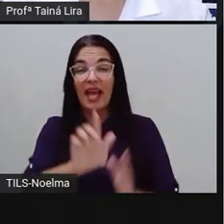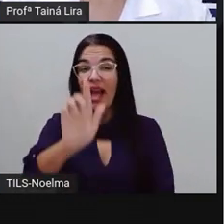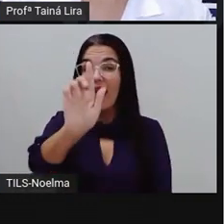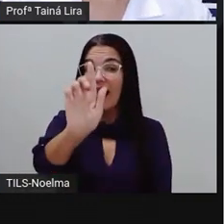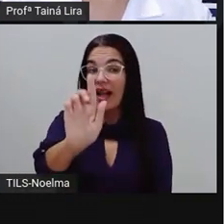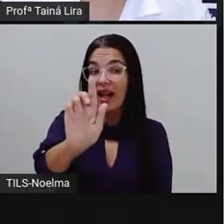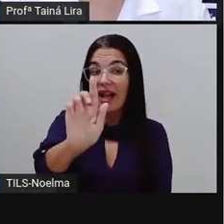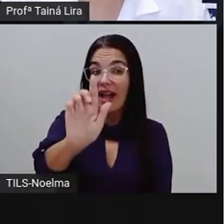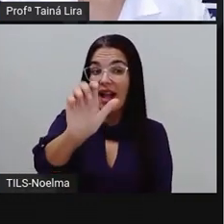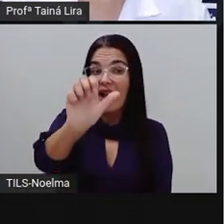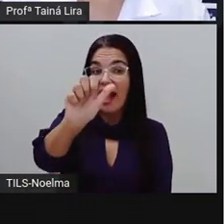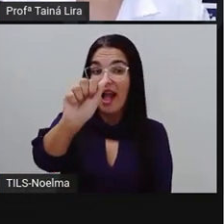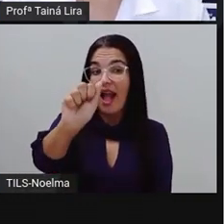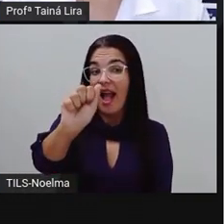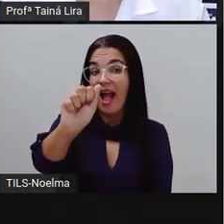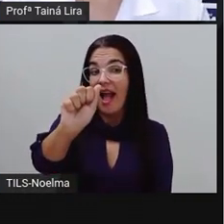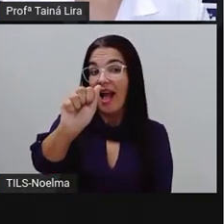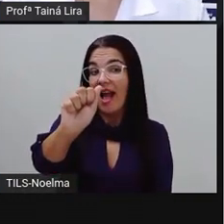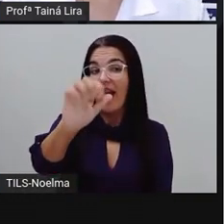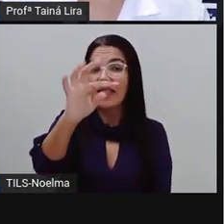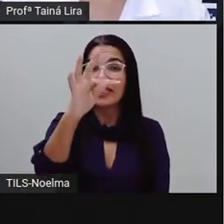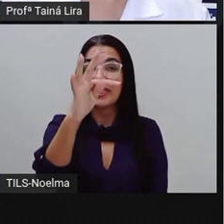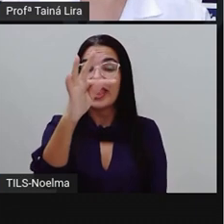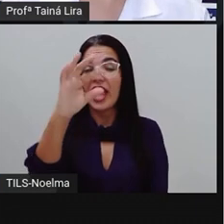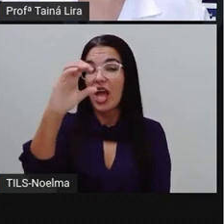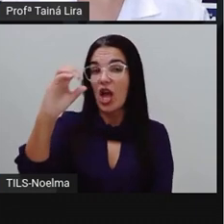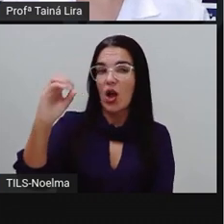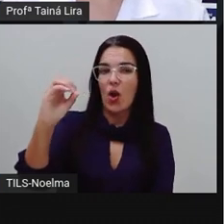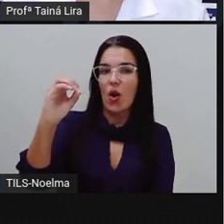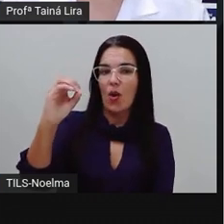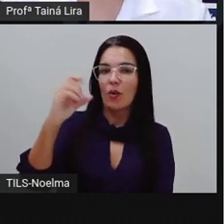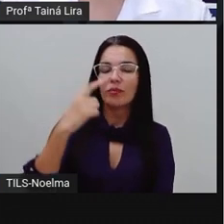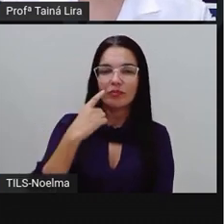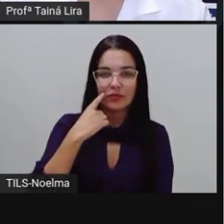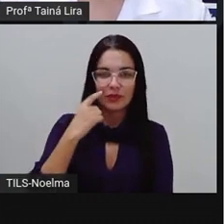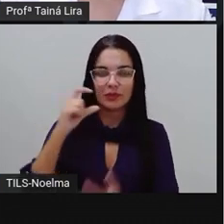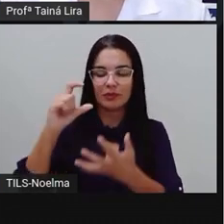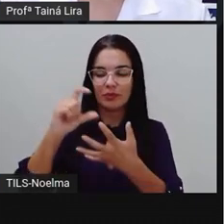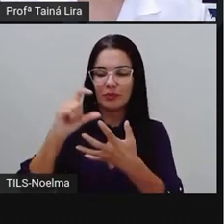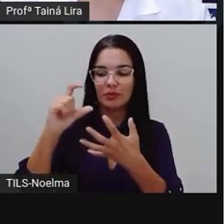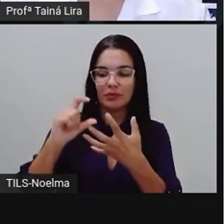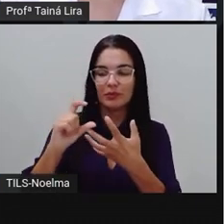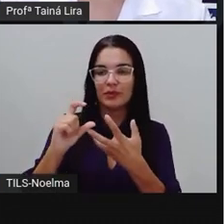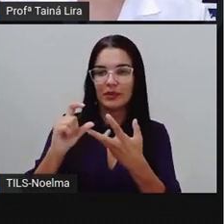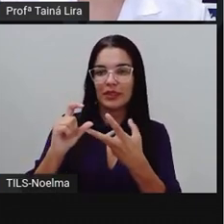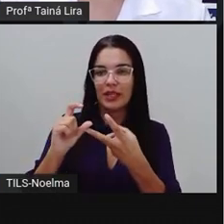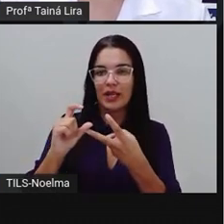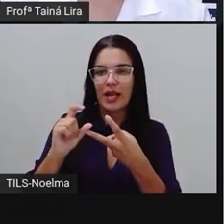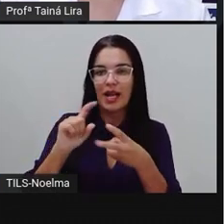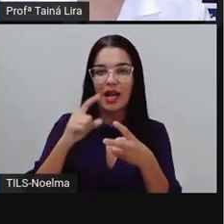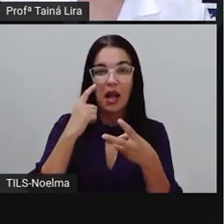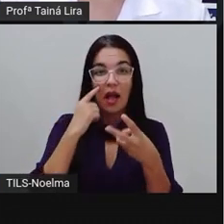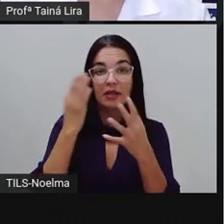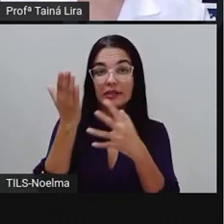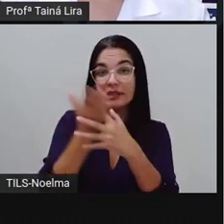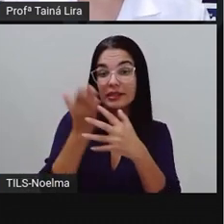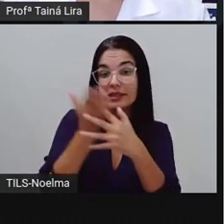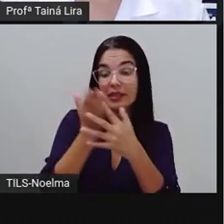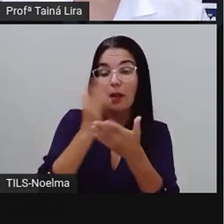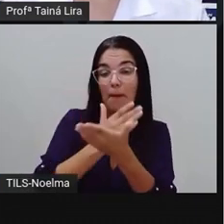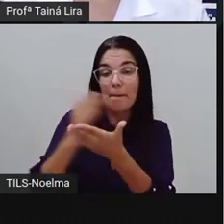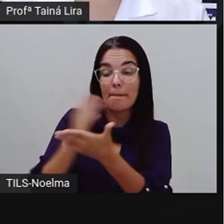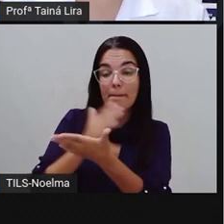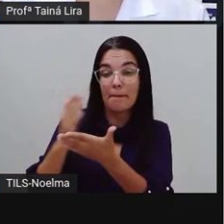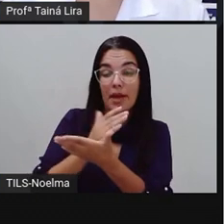gá, o guê e o á, tô, o te e o ó. E agora, ó, como é que eu separo as sílabas